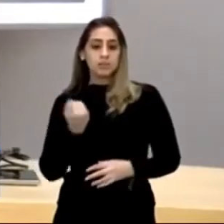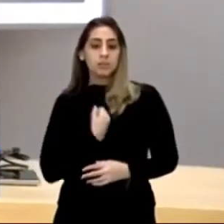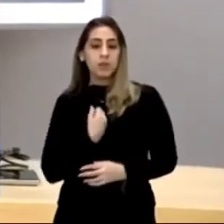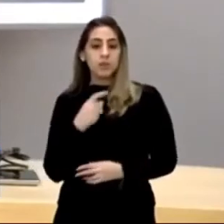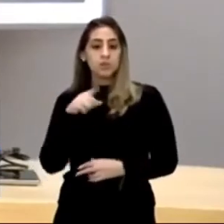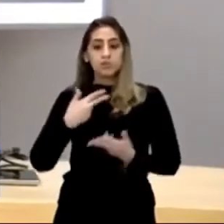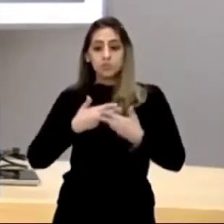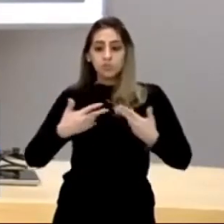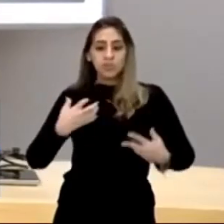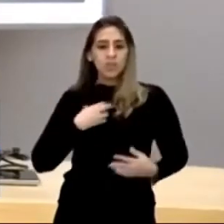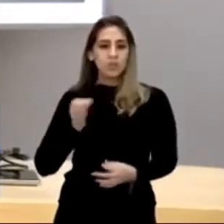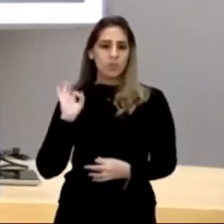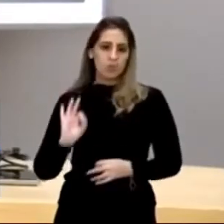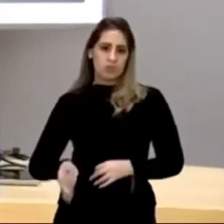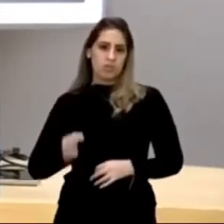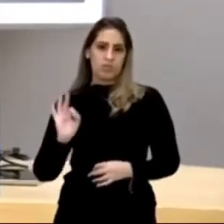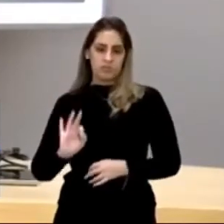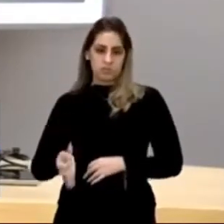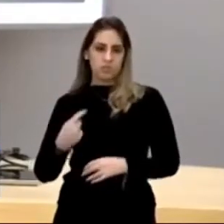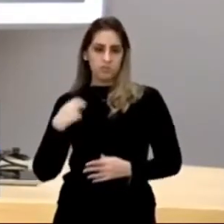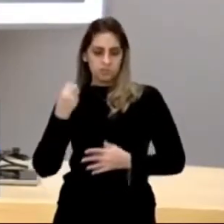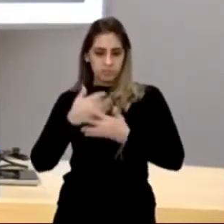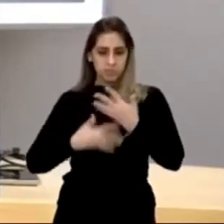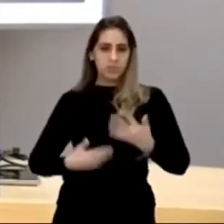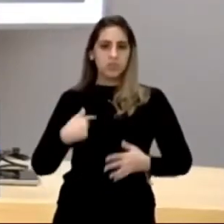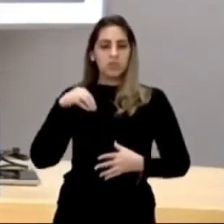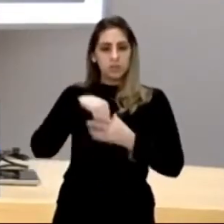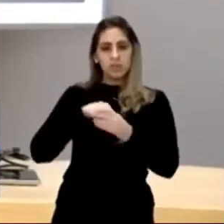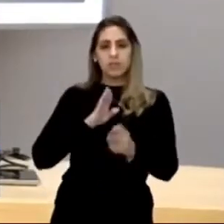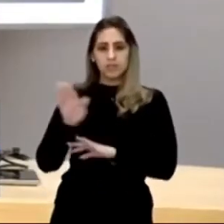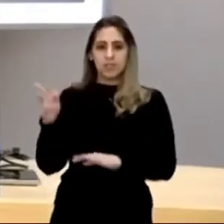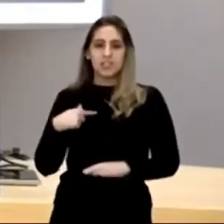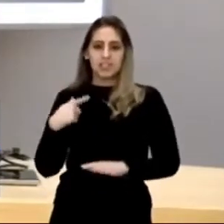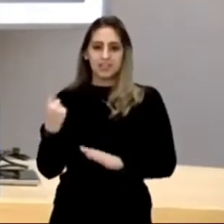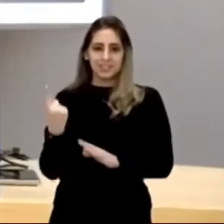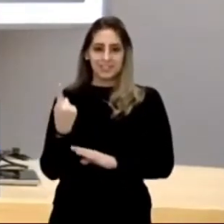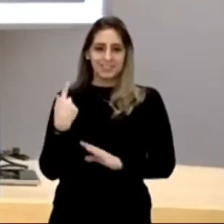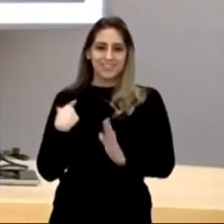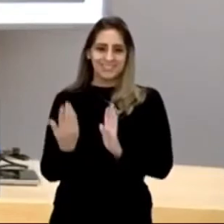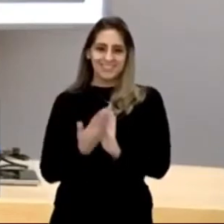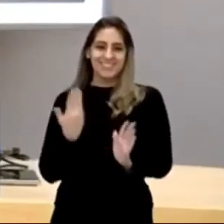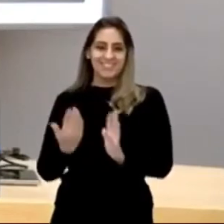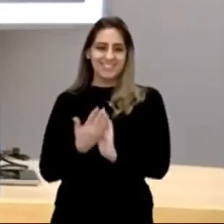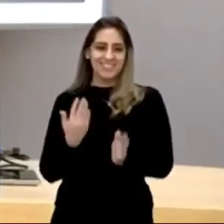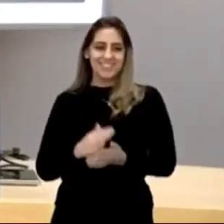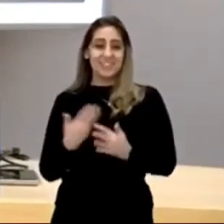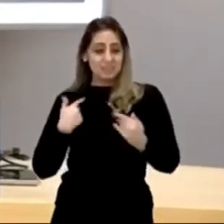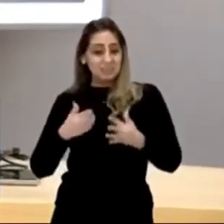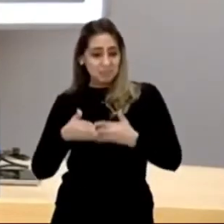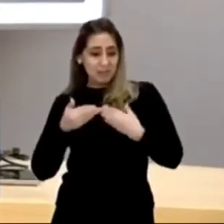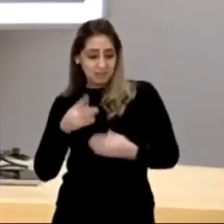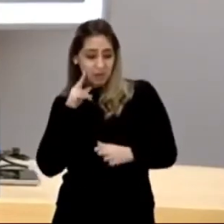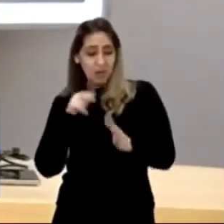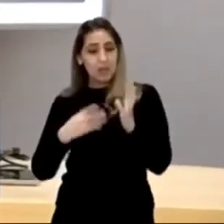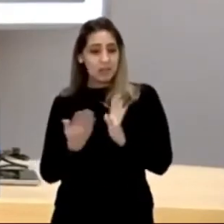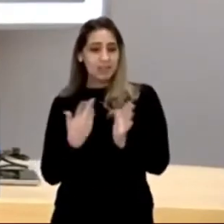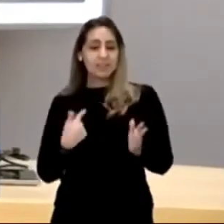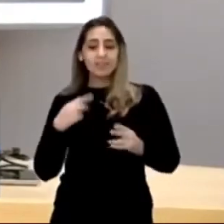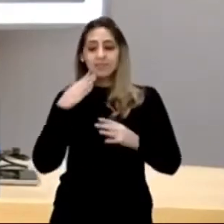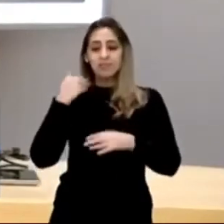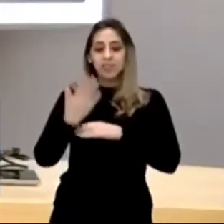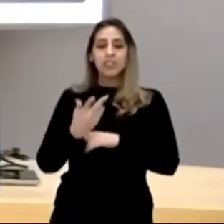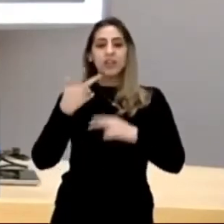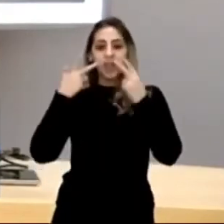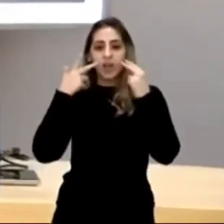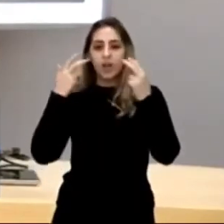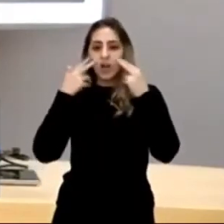forma horrorosa, horrorosa, eu vou dar os detalhes aqui, vá até o livro, por favor, né, mas se matou, de forma horrorosa, na frente, de alguns indígenas, na frente, de alguns